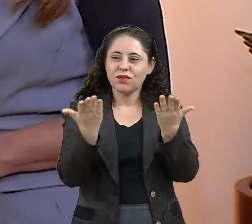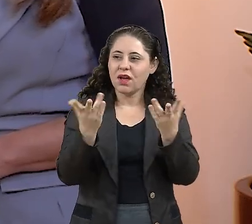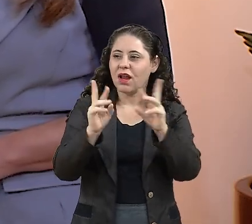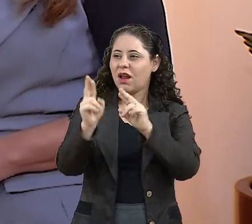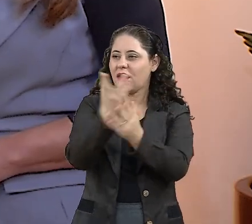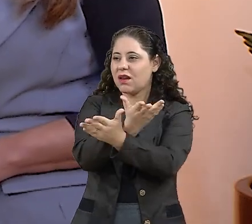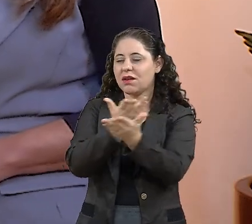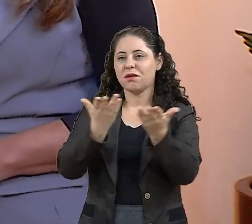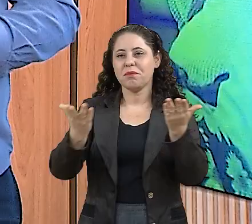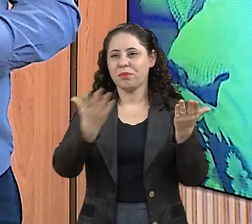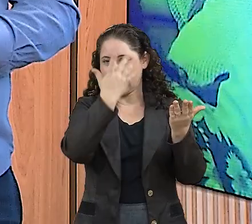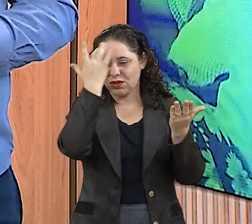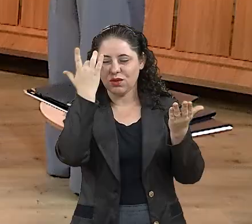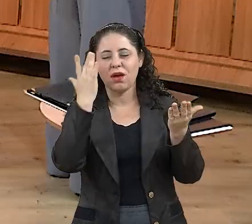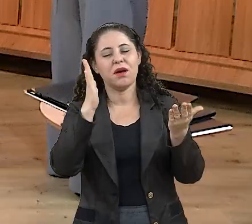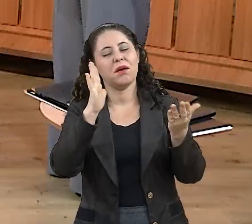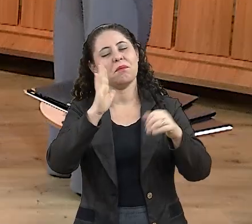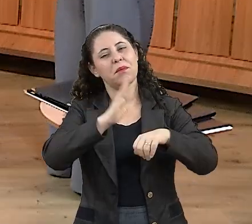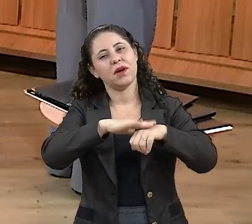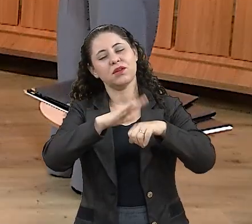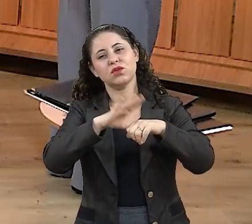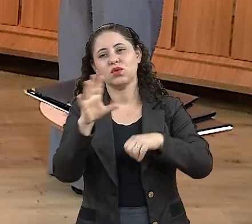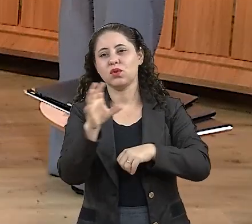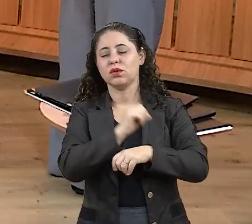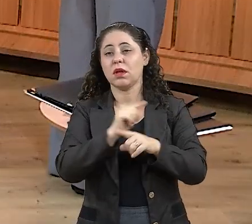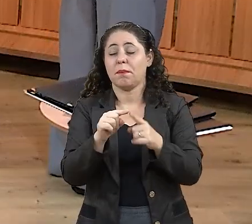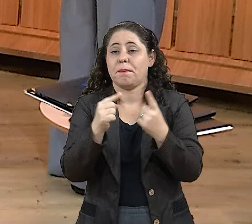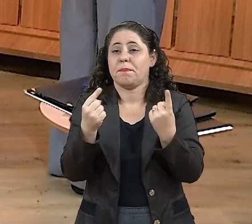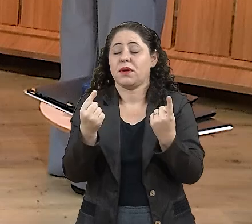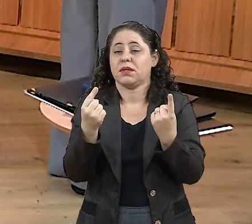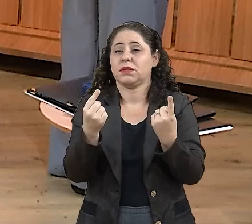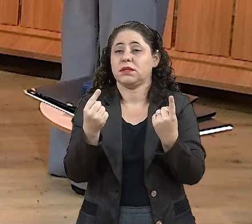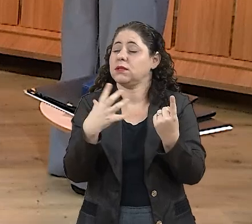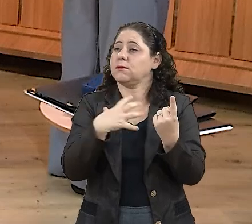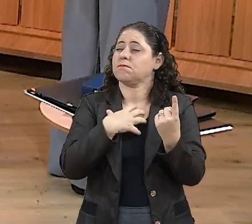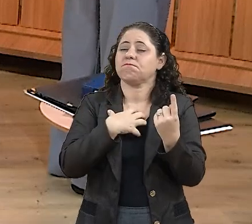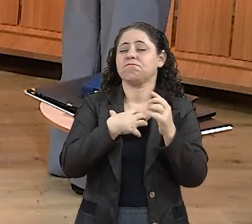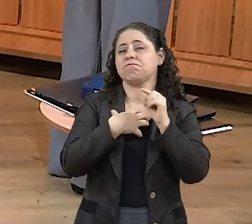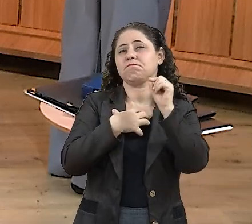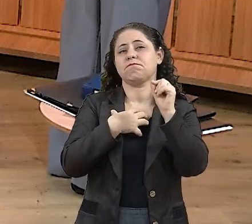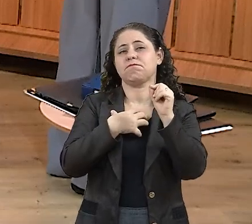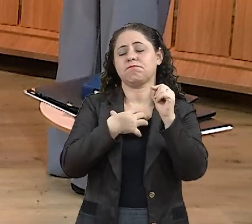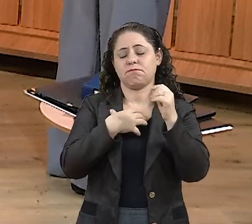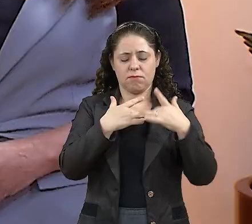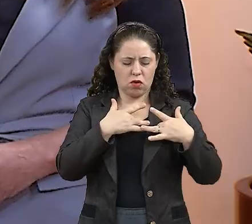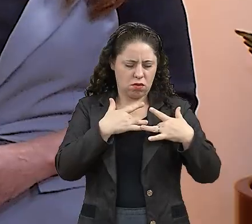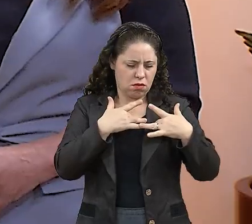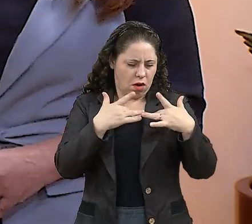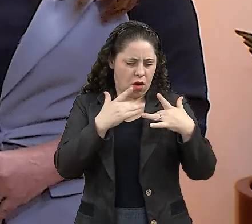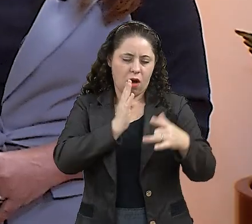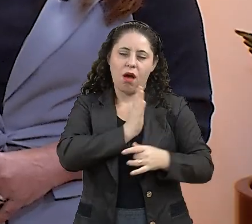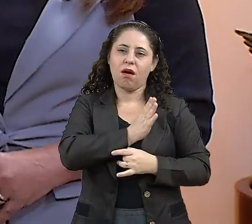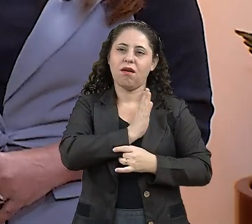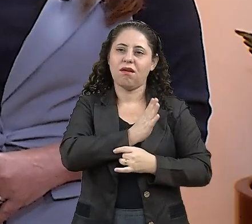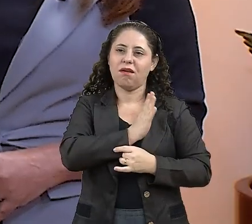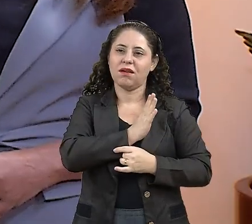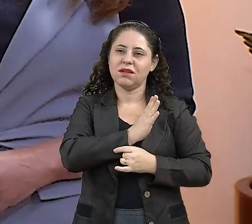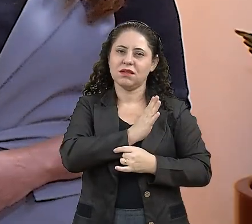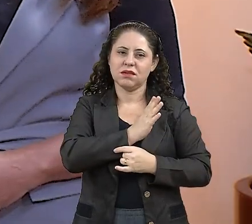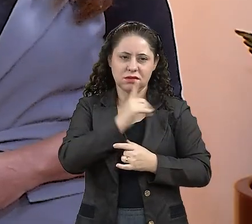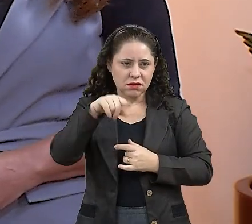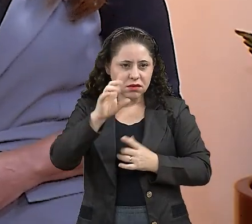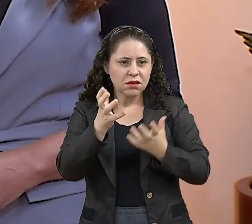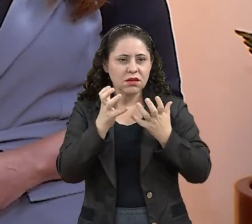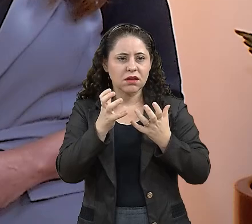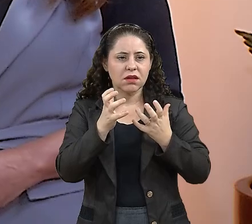pessoas que lhes são mais queridas. Mas quem se sentir que isso toca o seu coração e tiver interesse de